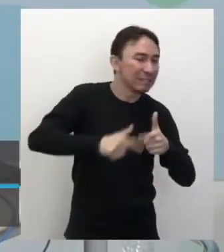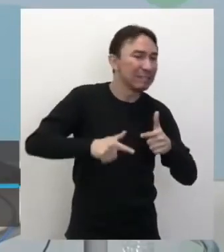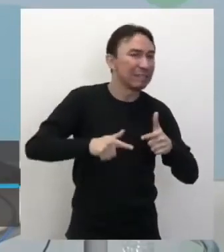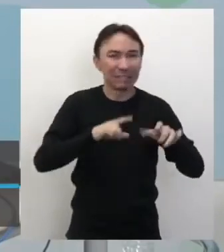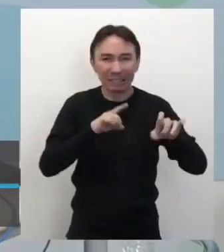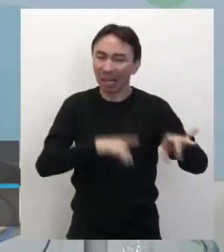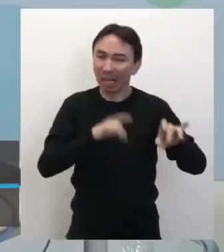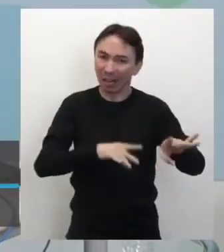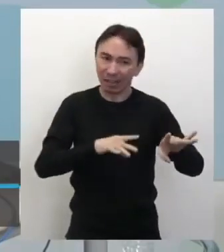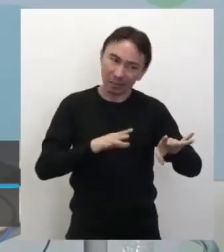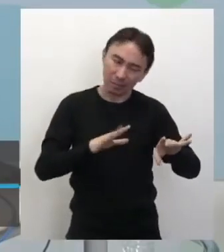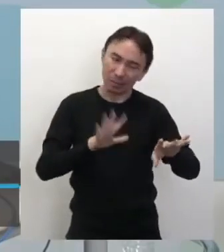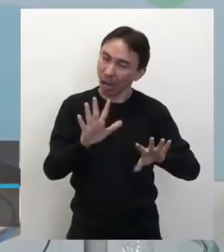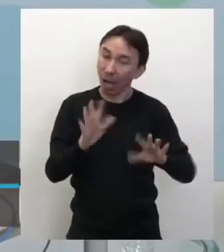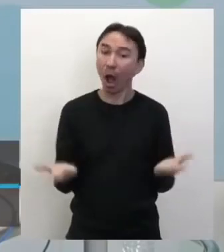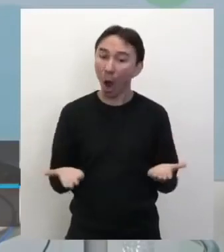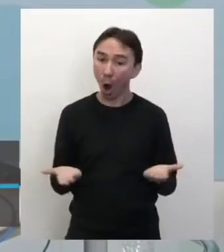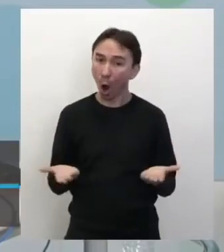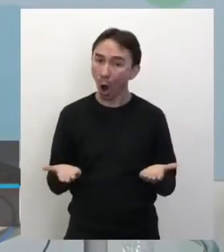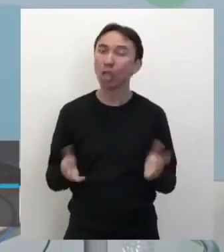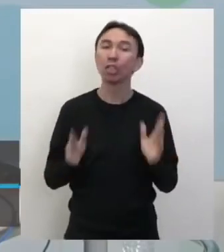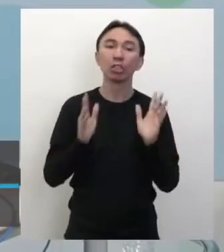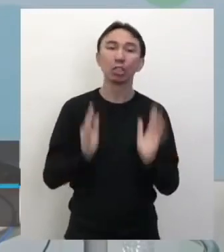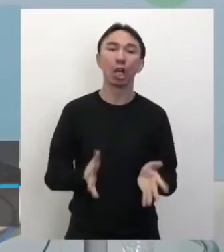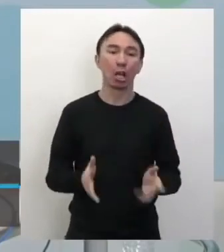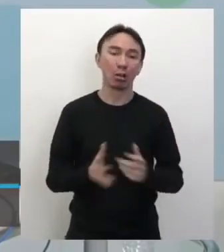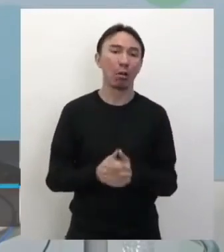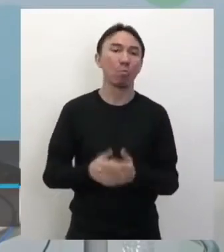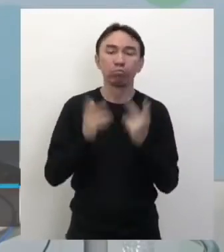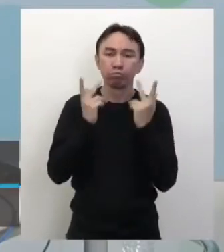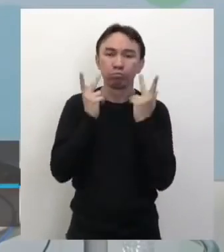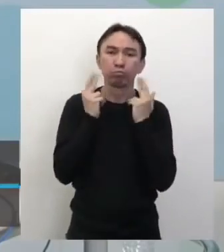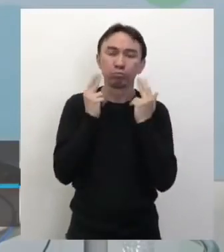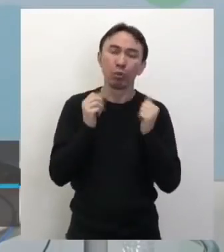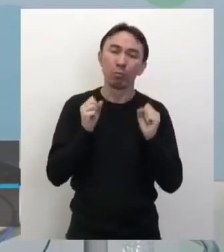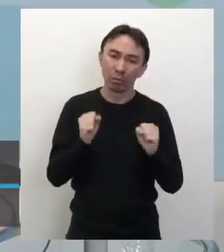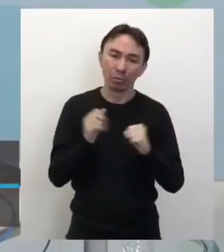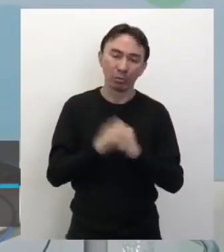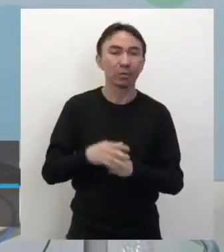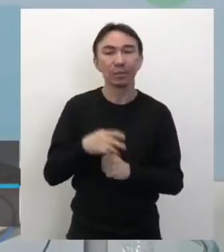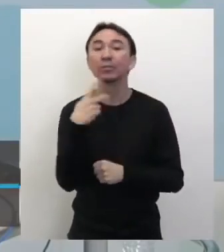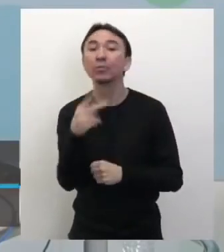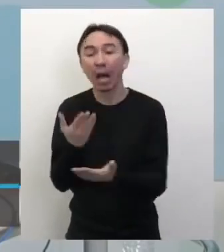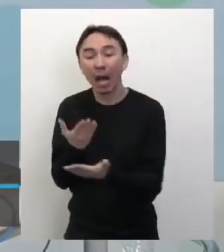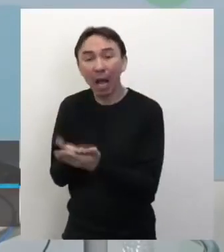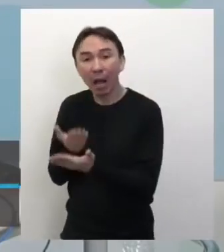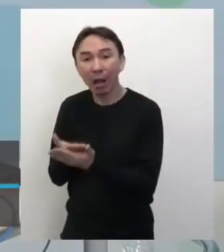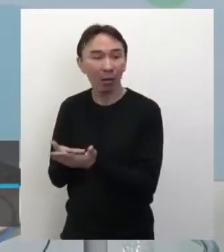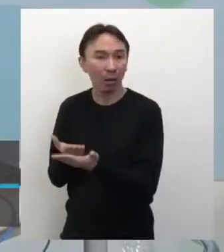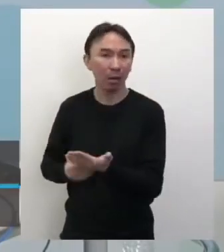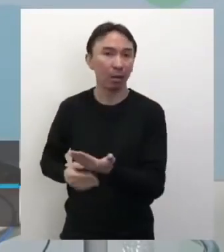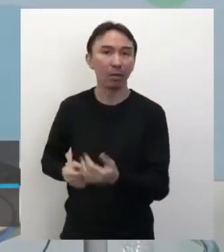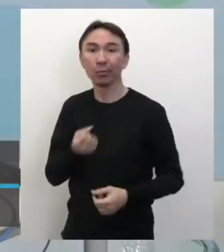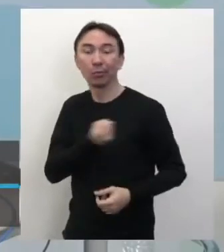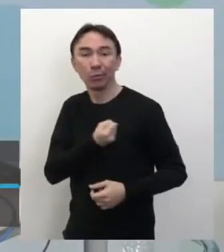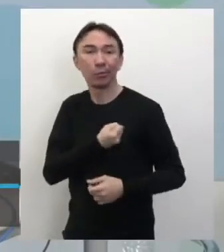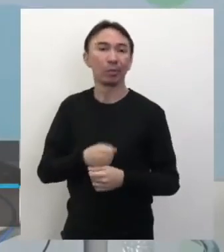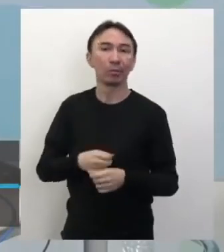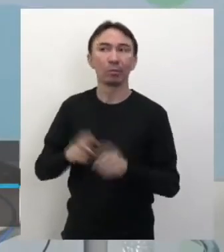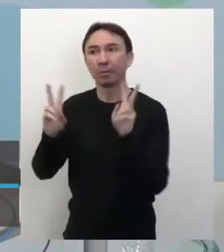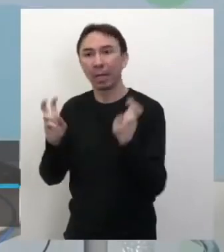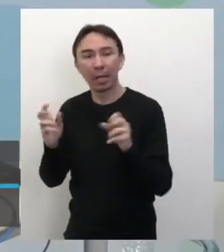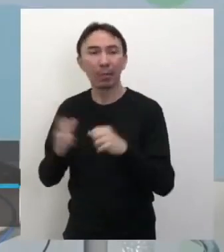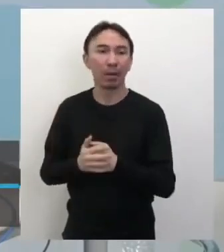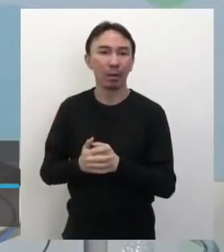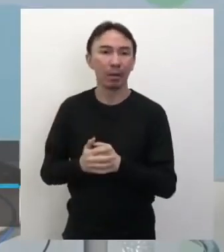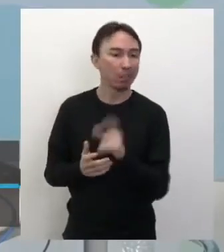normalizado. Se você digitar o número da sua aula ou o tema ou palavra-chave no YouTube, você pode acessar as aulas,